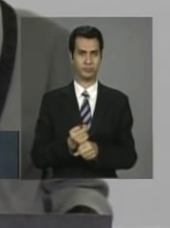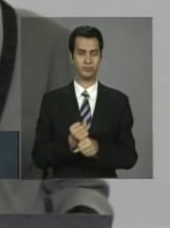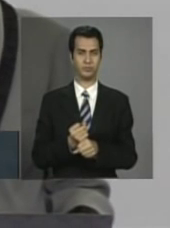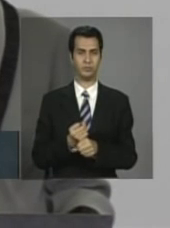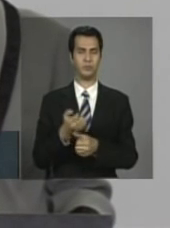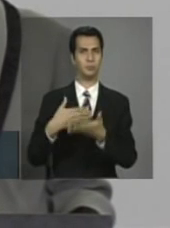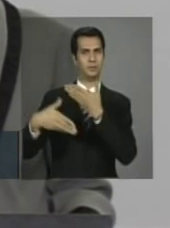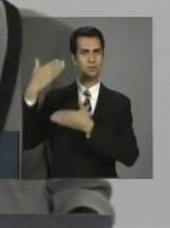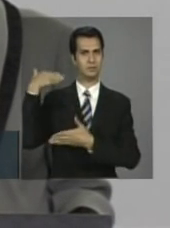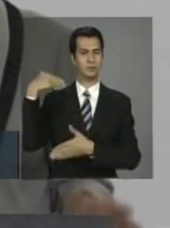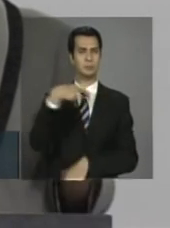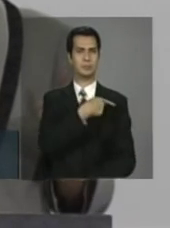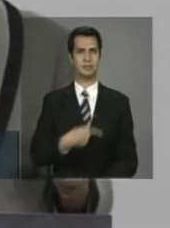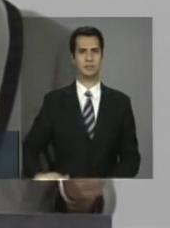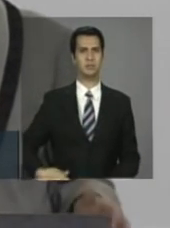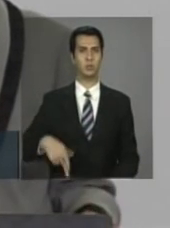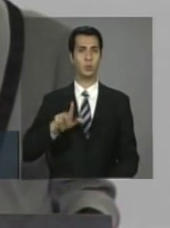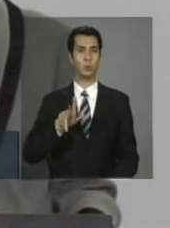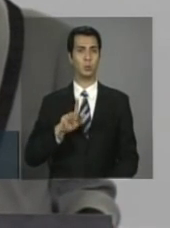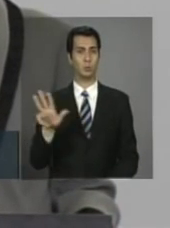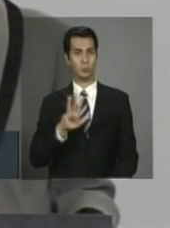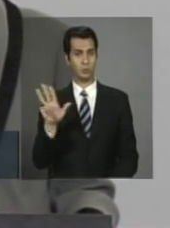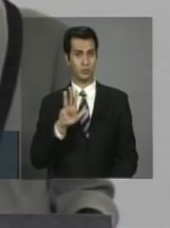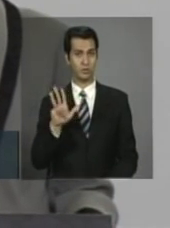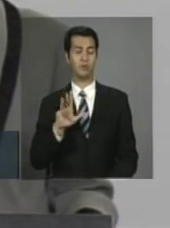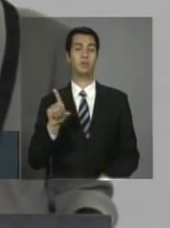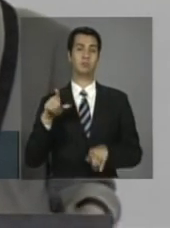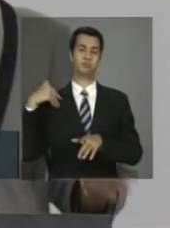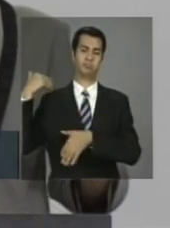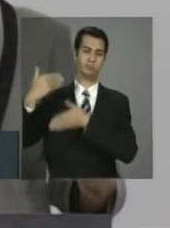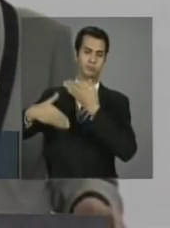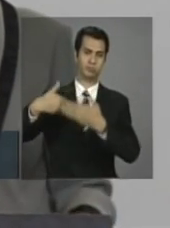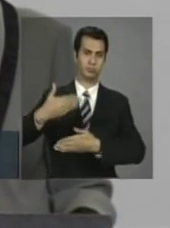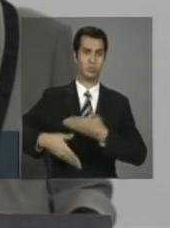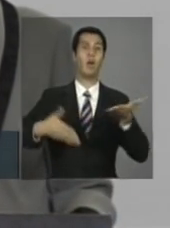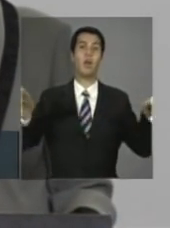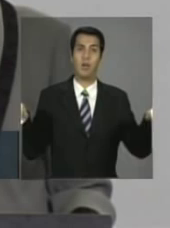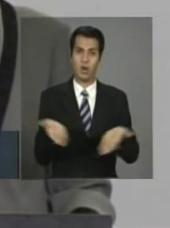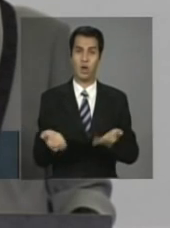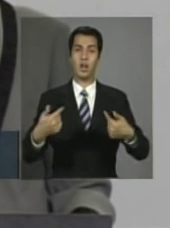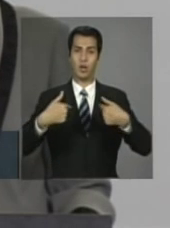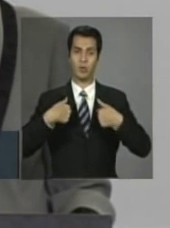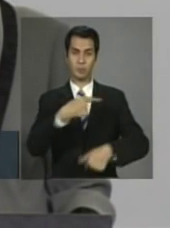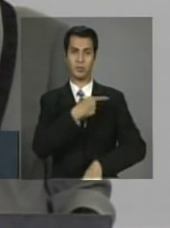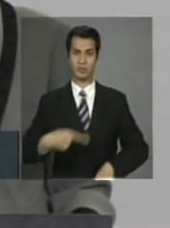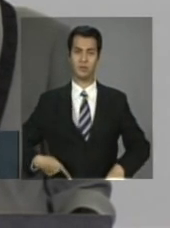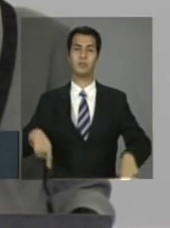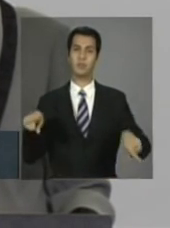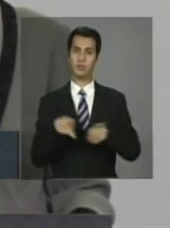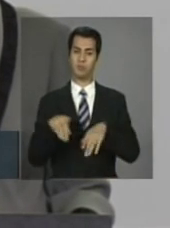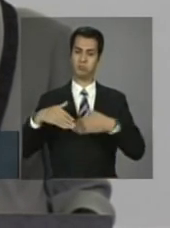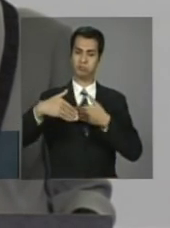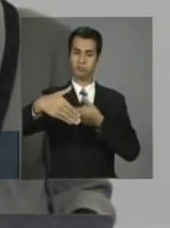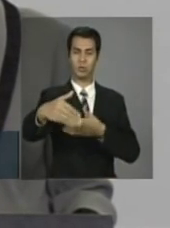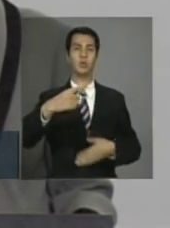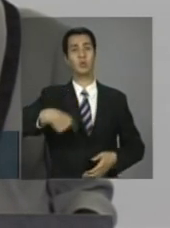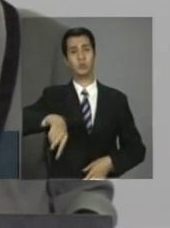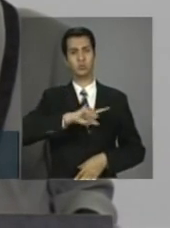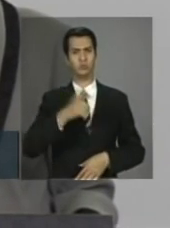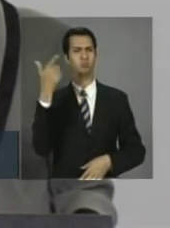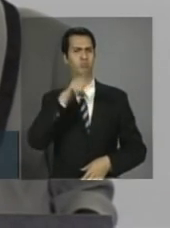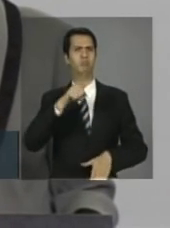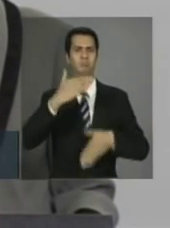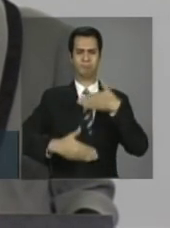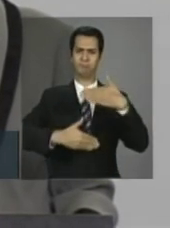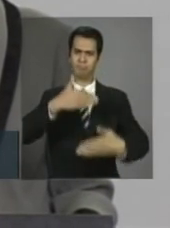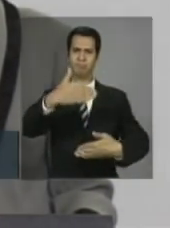o governo do presidente Lula e agora, com o meu governo, nós estamos avançando de forma